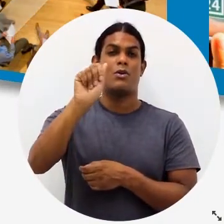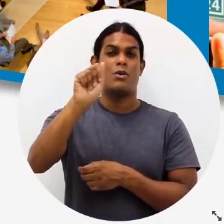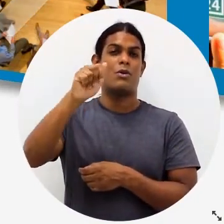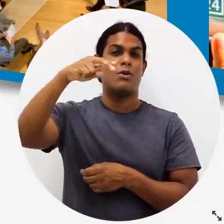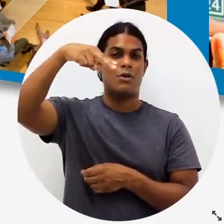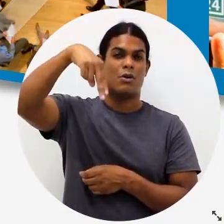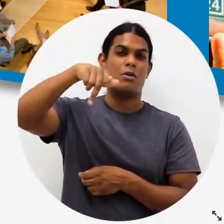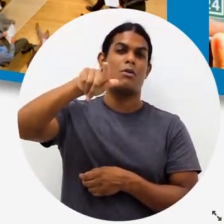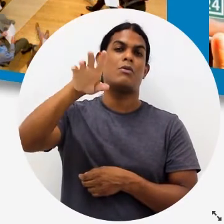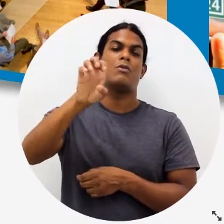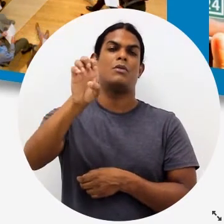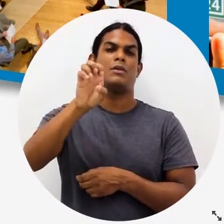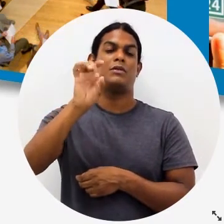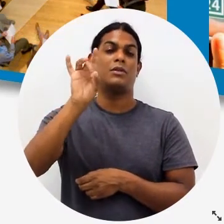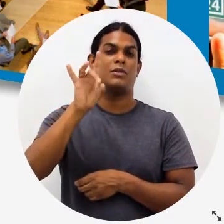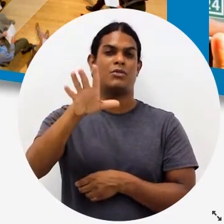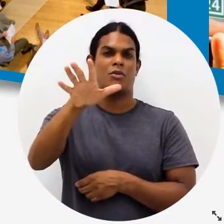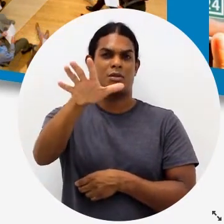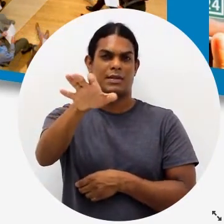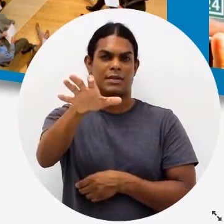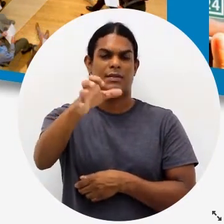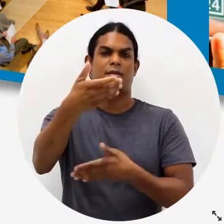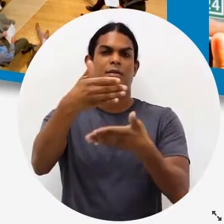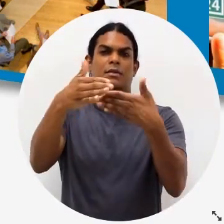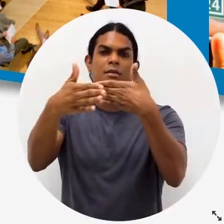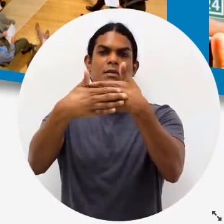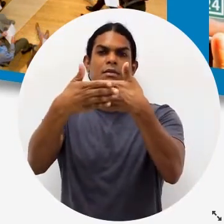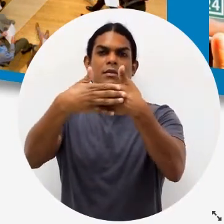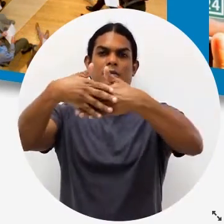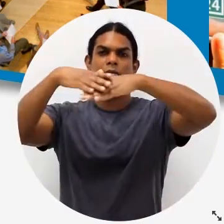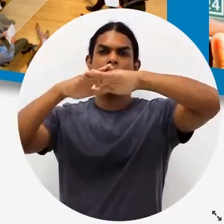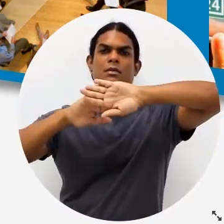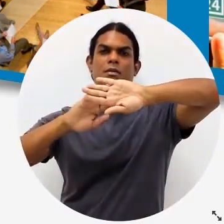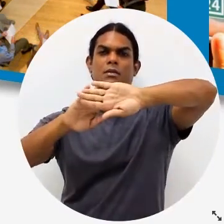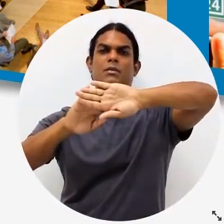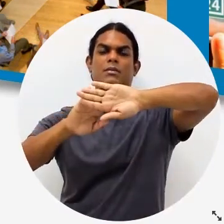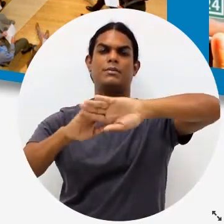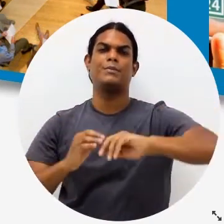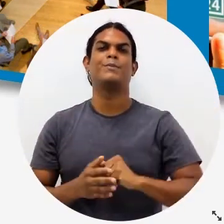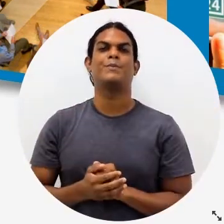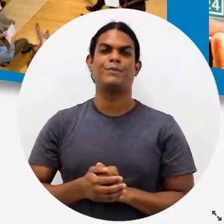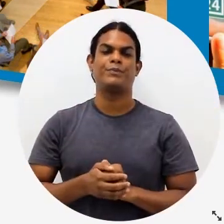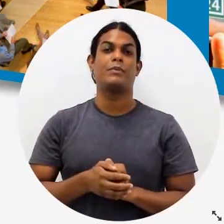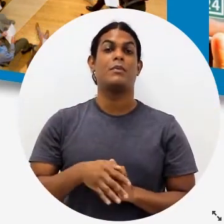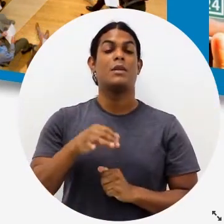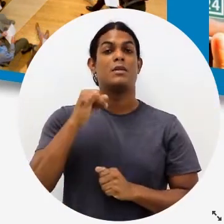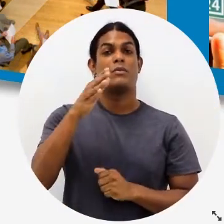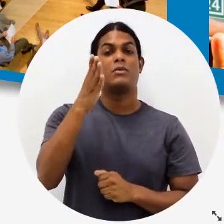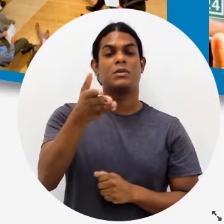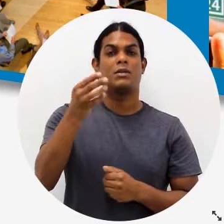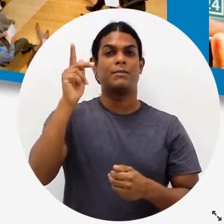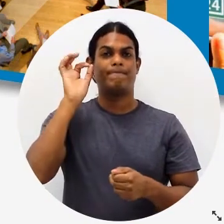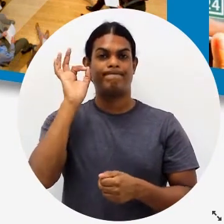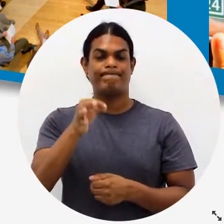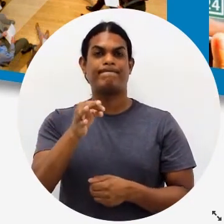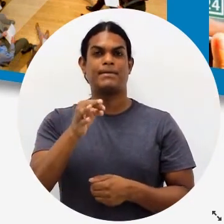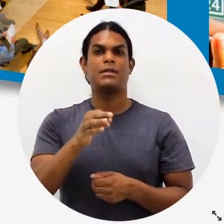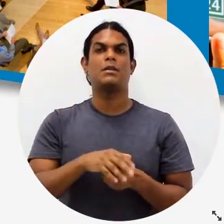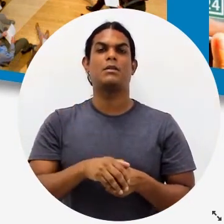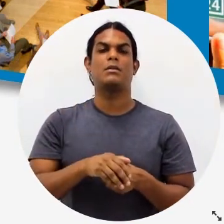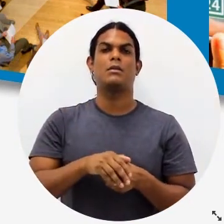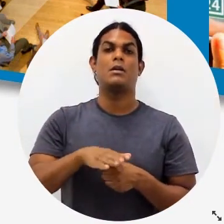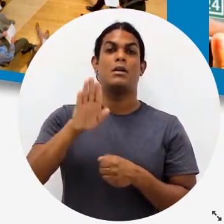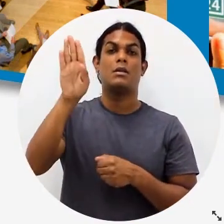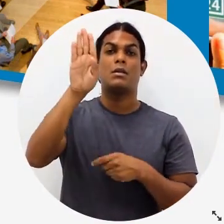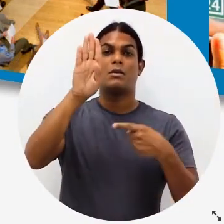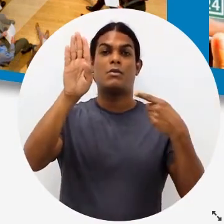lembrar como é a tradução. Nesse caso, a gente lembra orange. Para ter certeza, basta eu clicar e ele vira para o outro lado e aparece lá